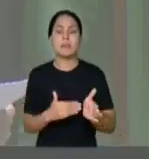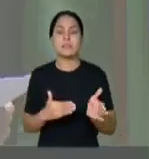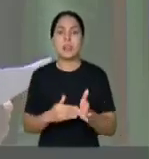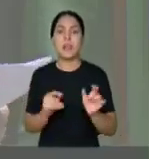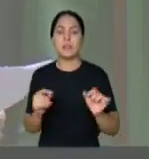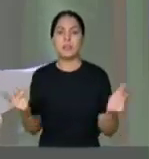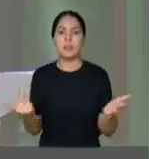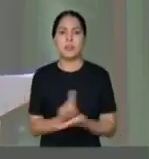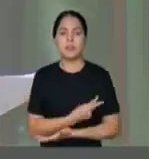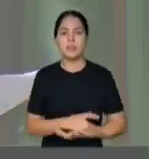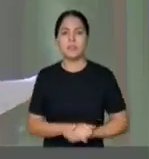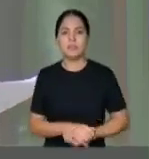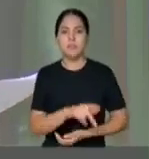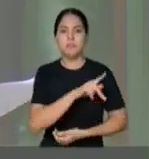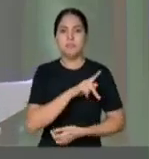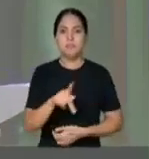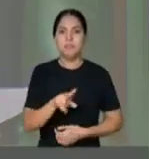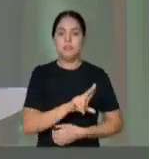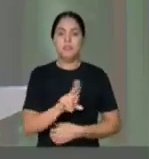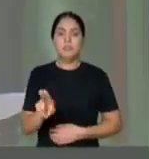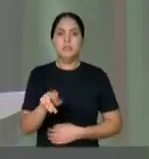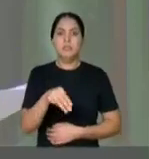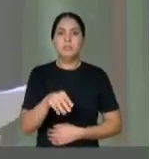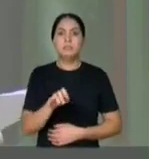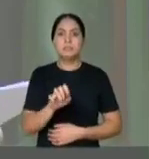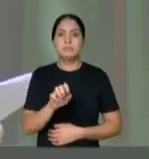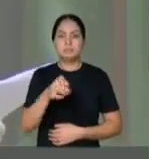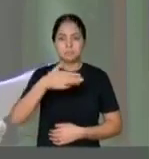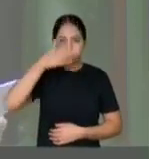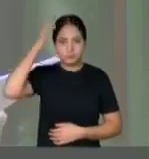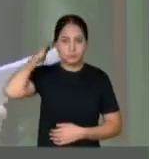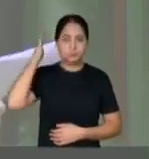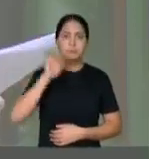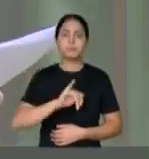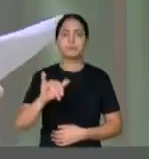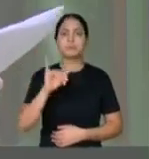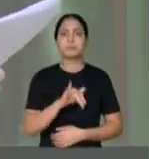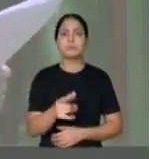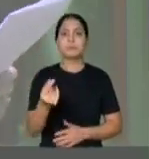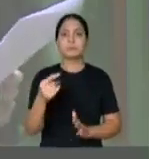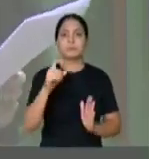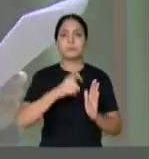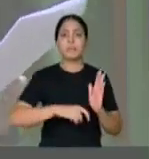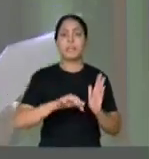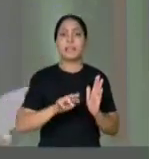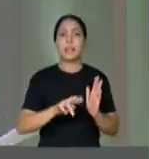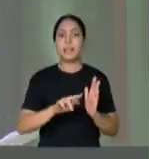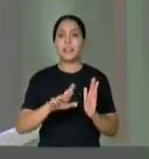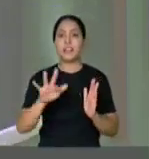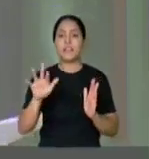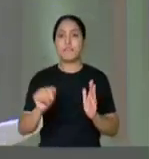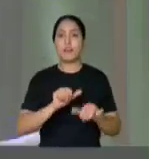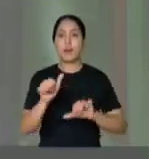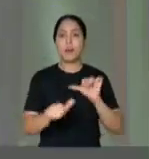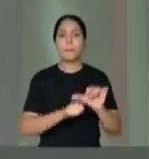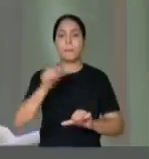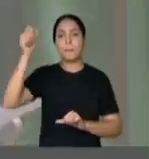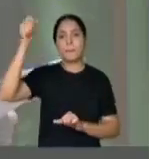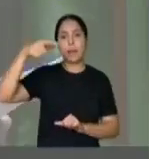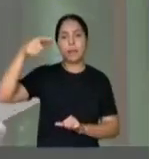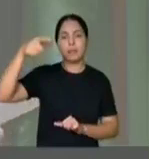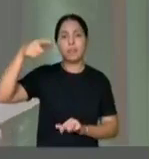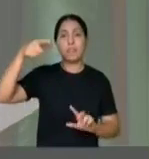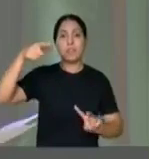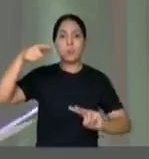presidente Michel Temer colocou uma portaria revogando os benefícios das tarifas de energia elétrica e, com isso, a luz vai